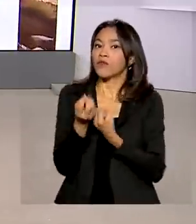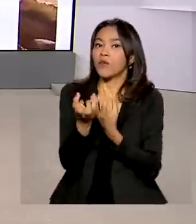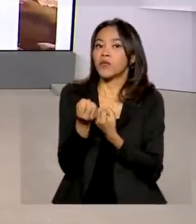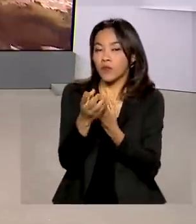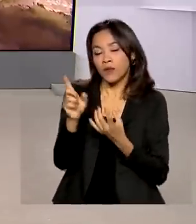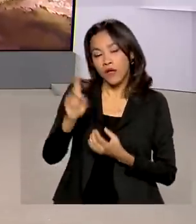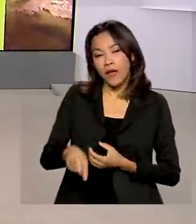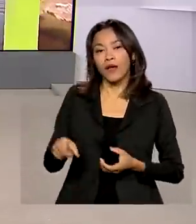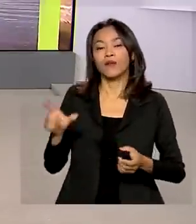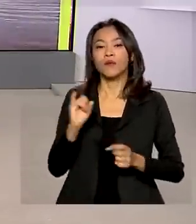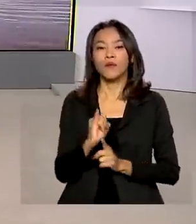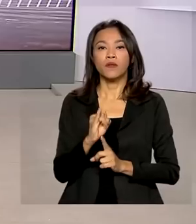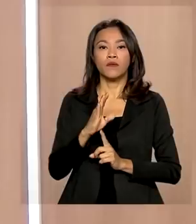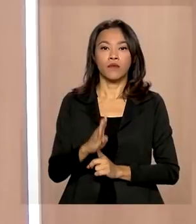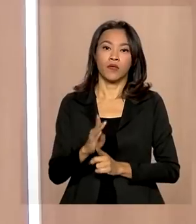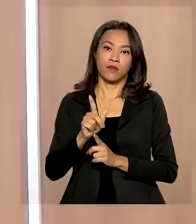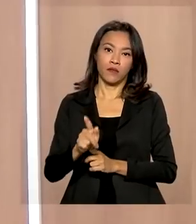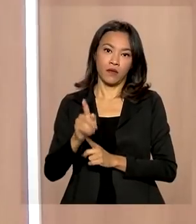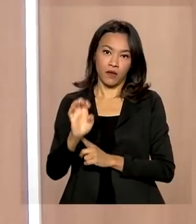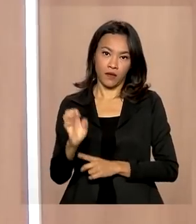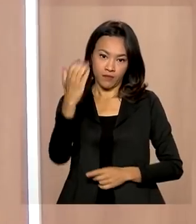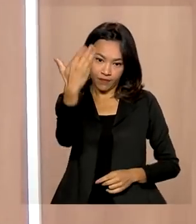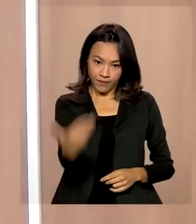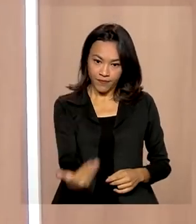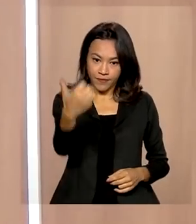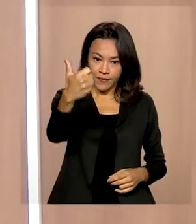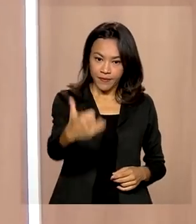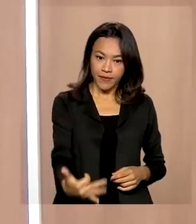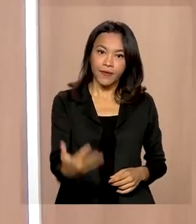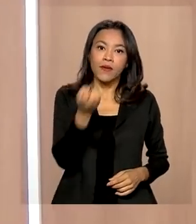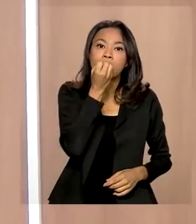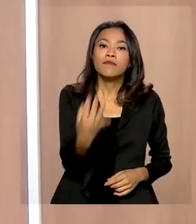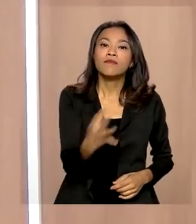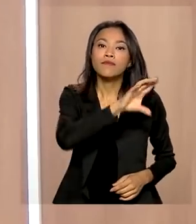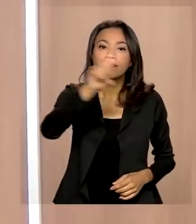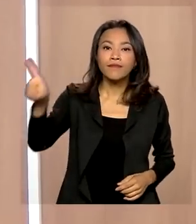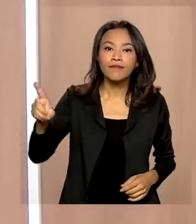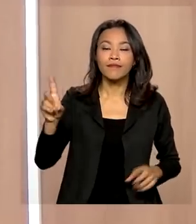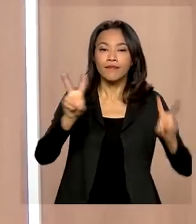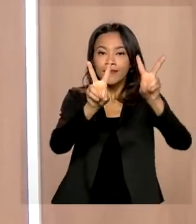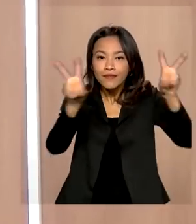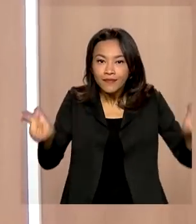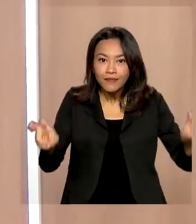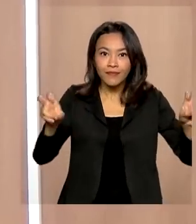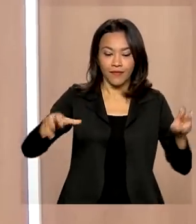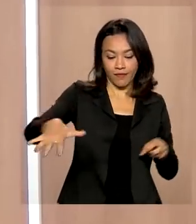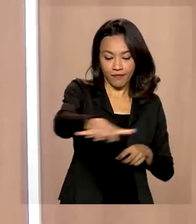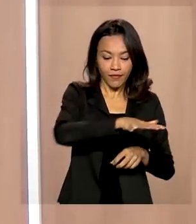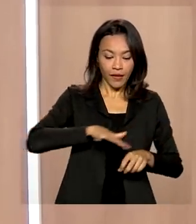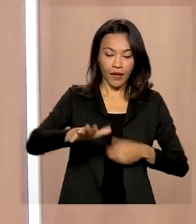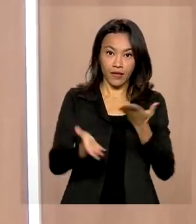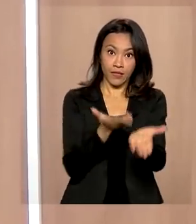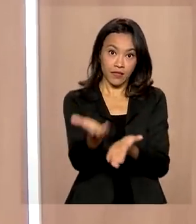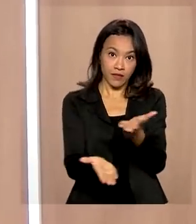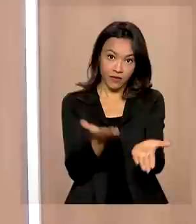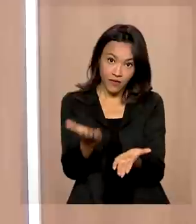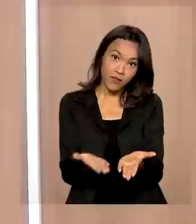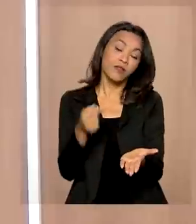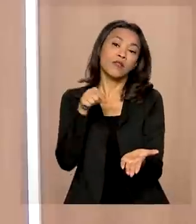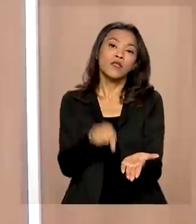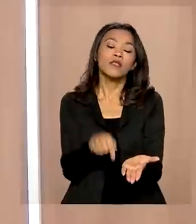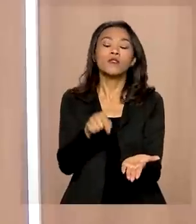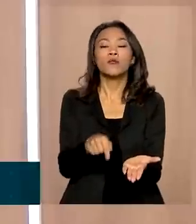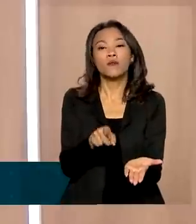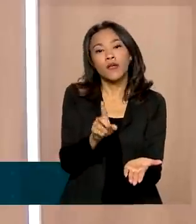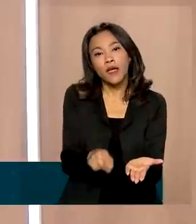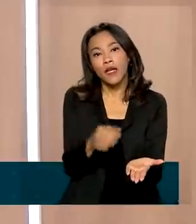comenta é Ricardo Caldas. Bom dia, bom dia a todos. O nosso tema de hoje é o setor de serviços. Esse setor, que responde por dois